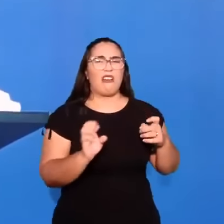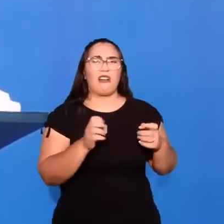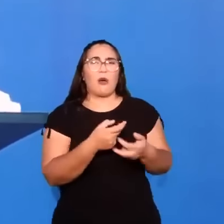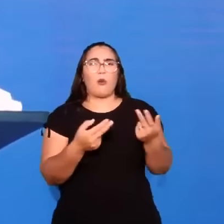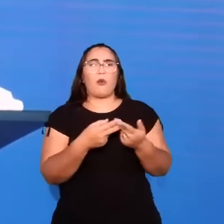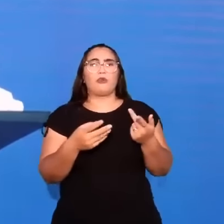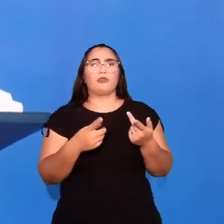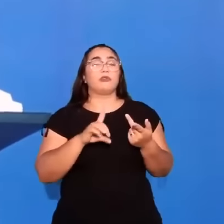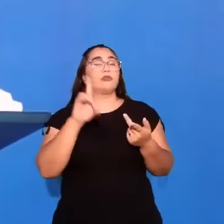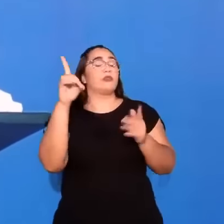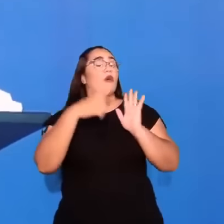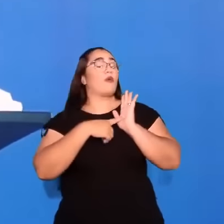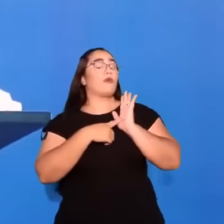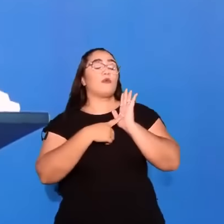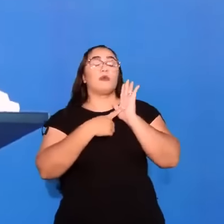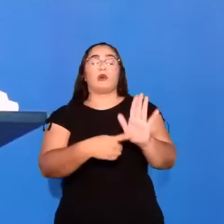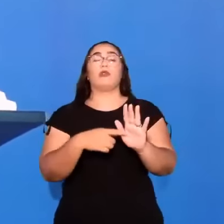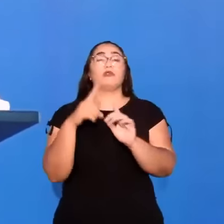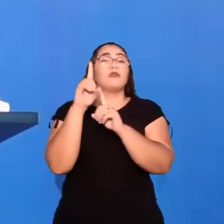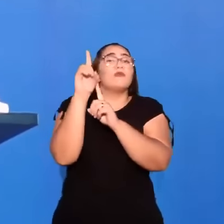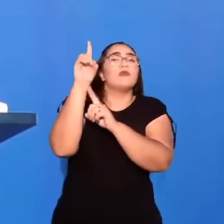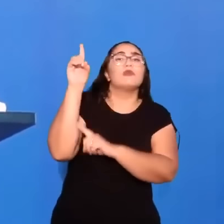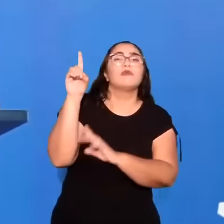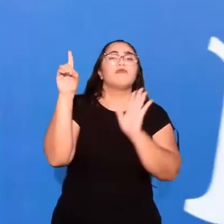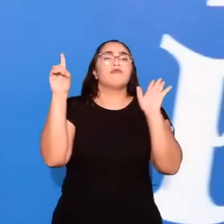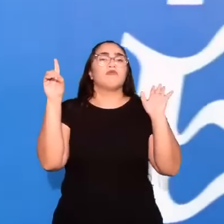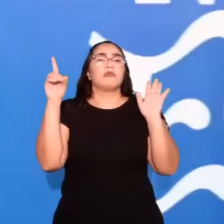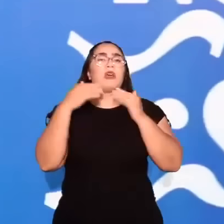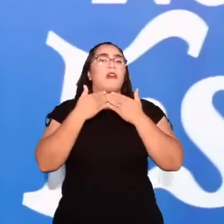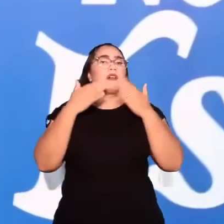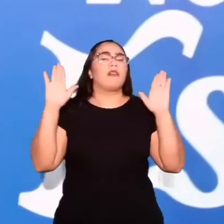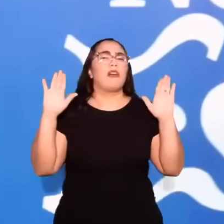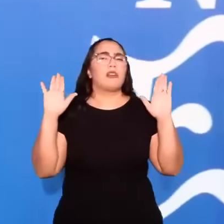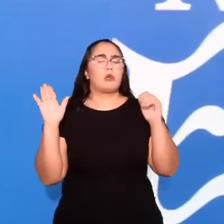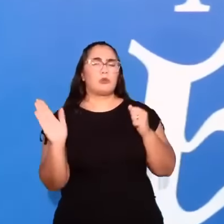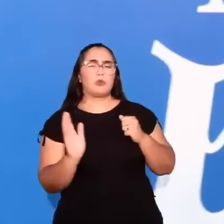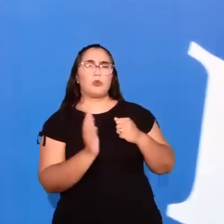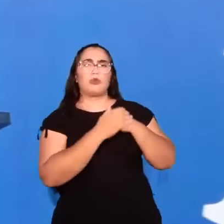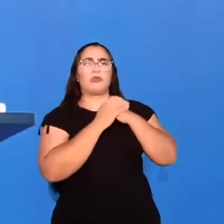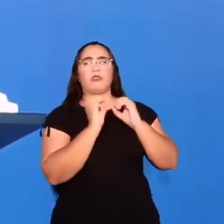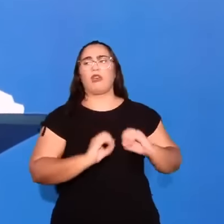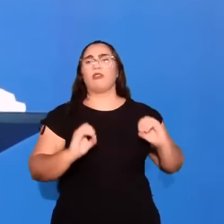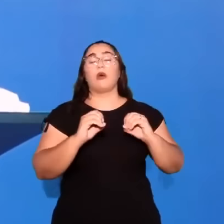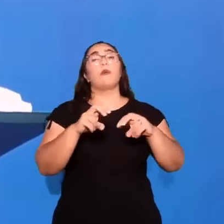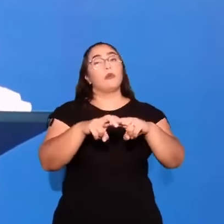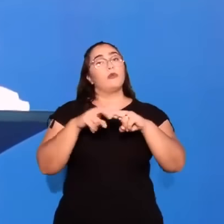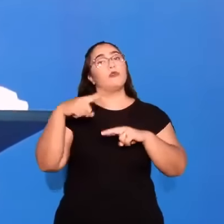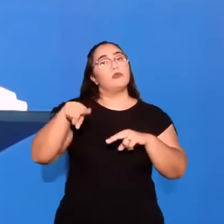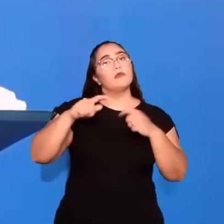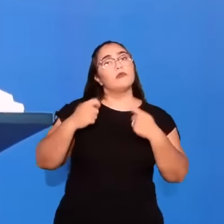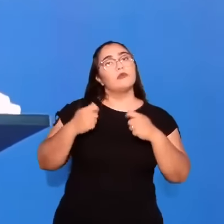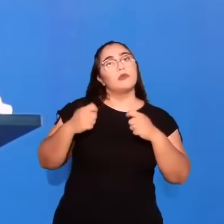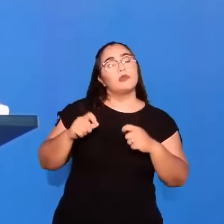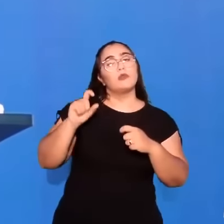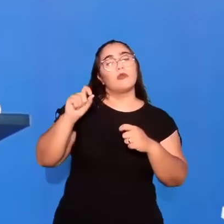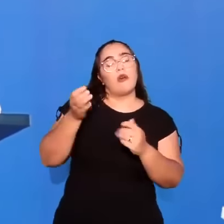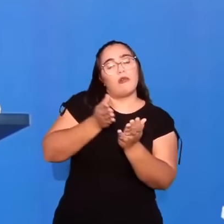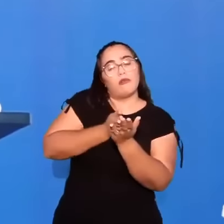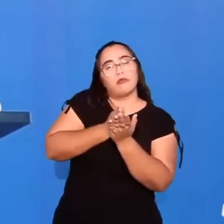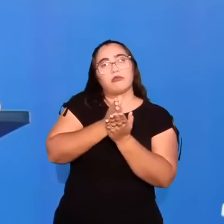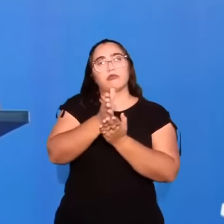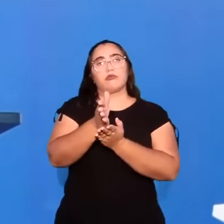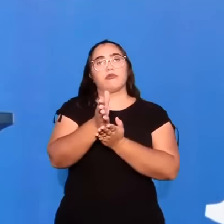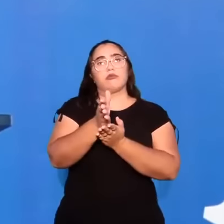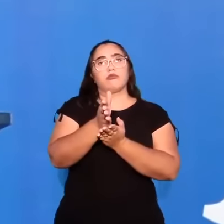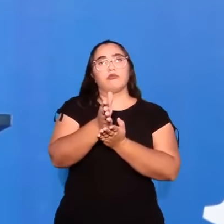está clara. Vocês sabem qual é ela. Ela não está oculta. Por isso vocês devem andar nela. E qual